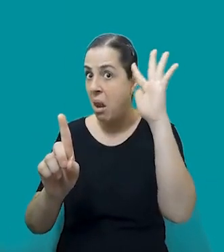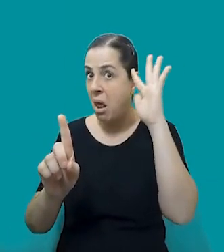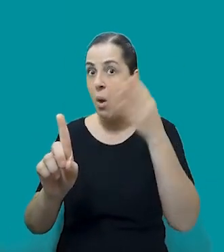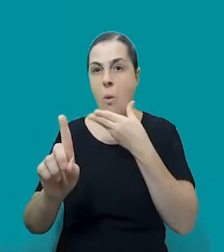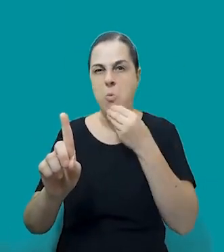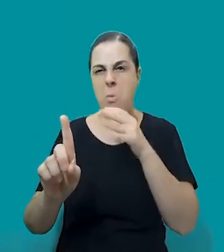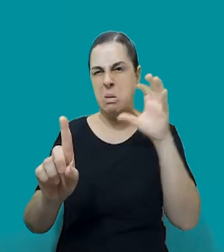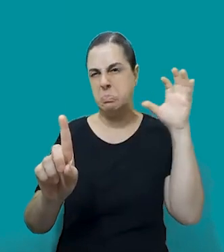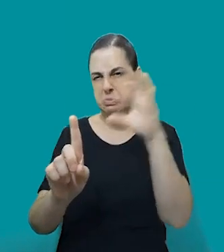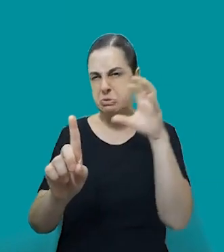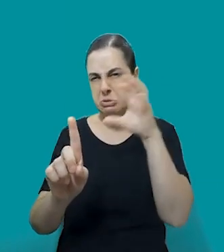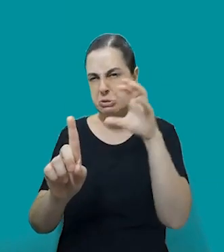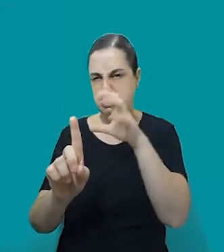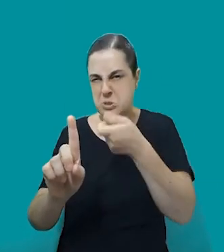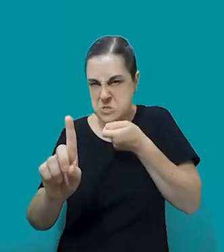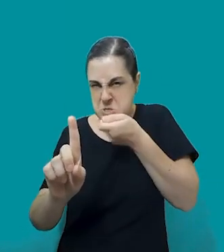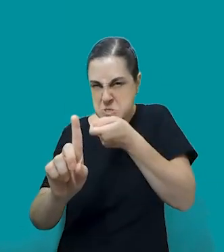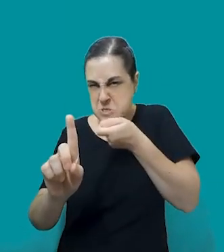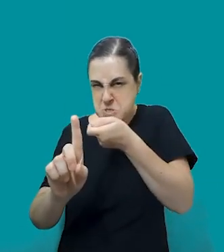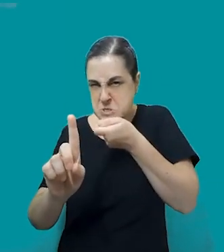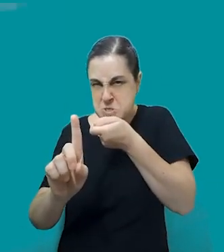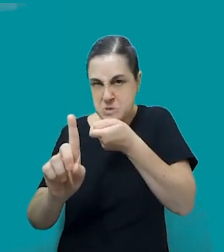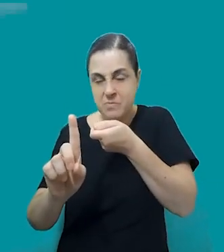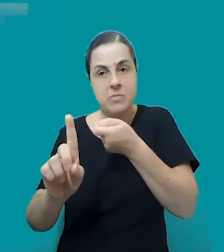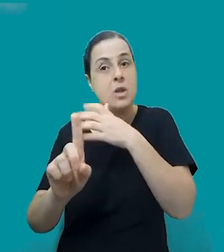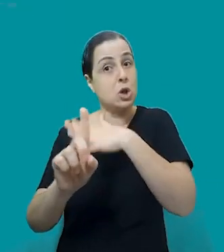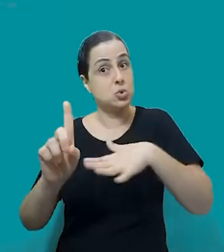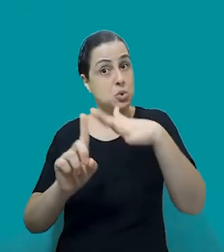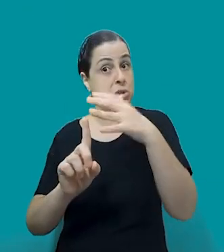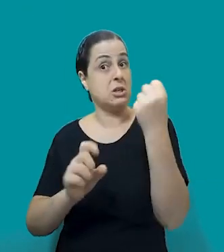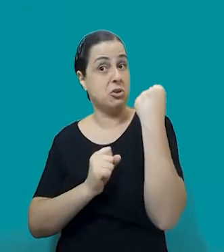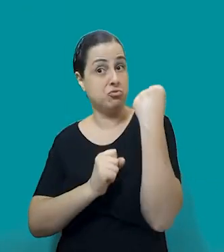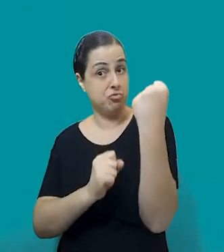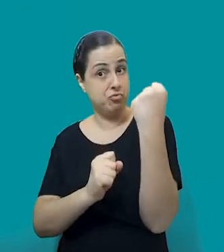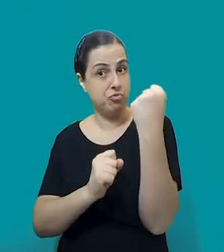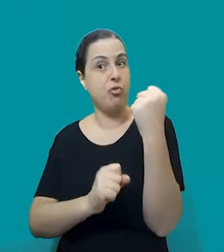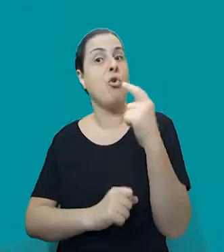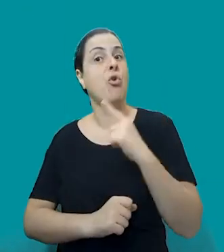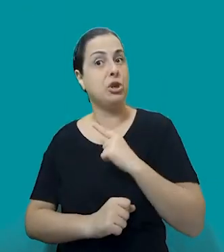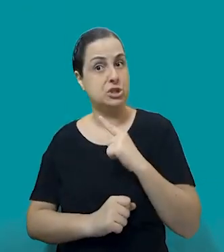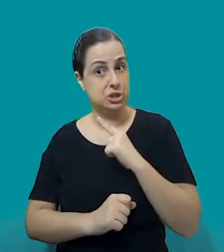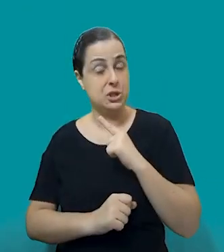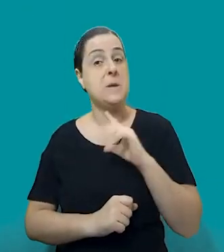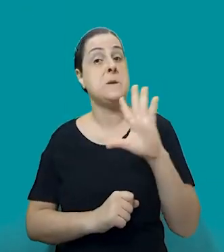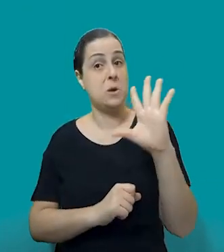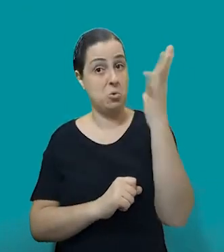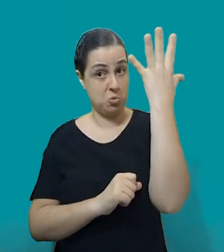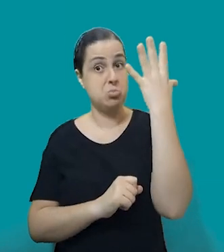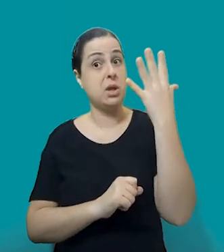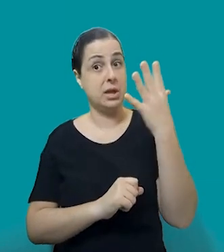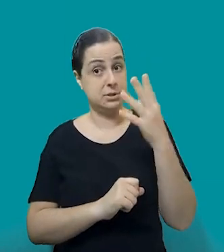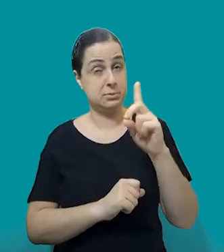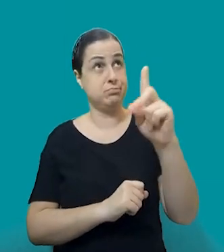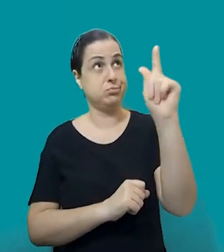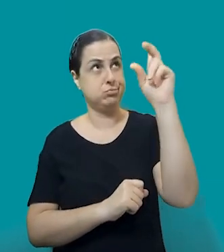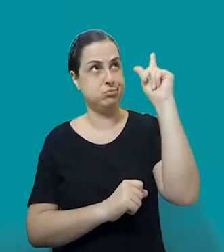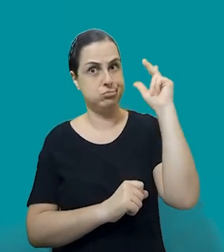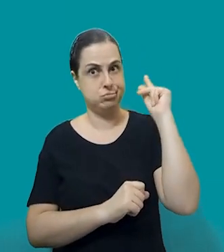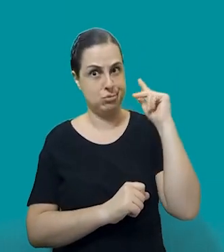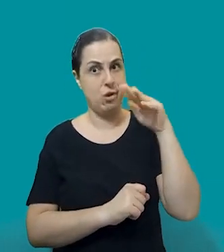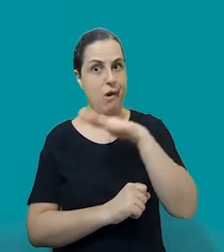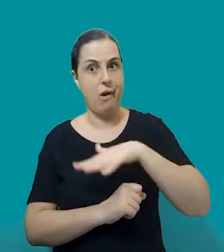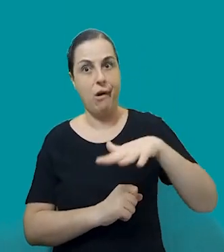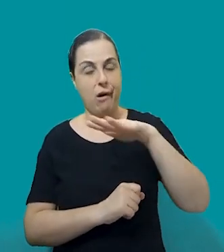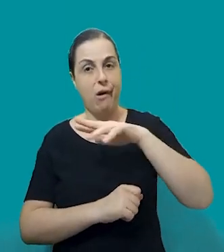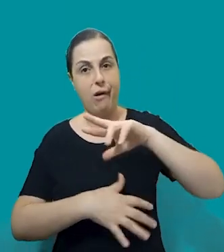né? Então, isso é uma coisa que é muito forte na sociedade, né? Na sociedade, sobretudo na sociedade latina,